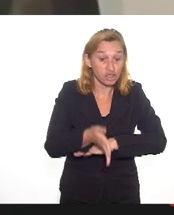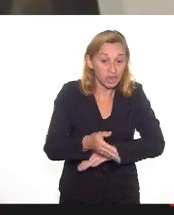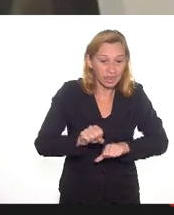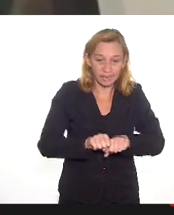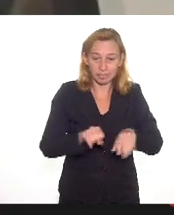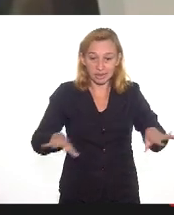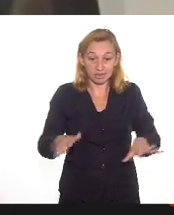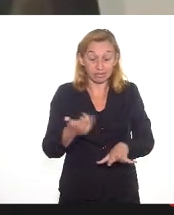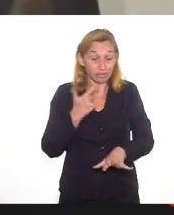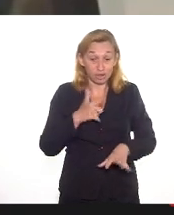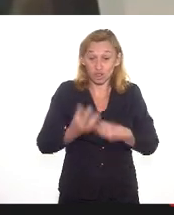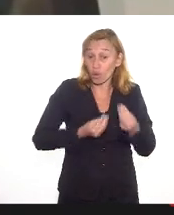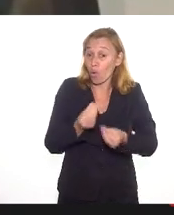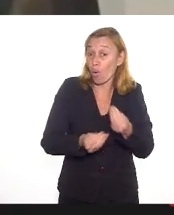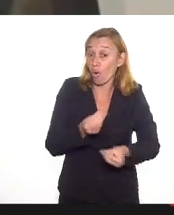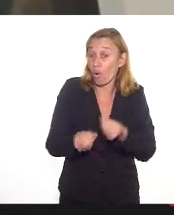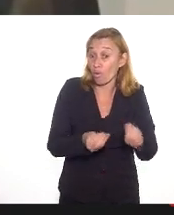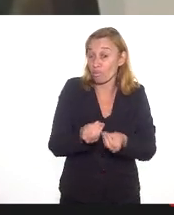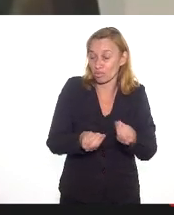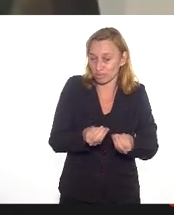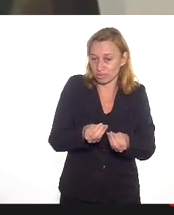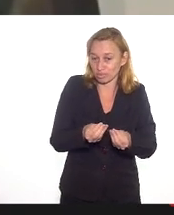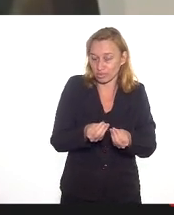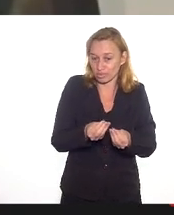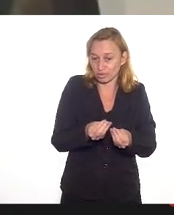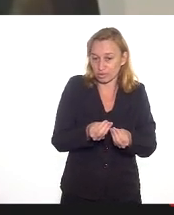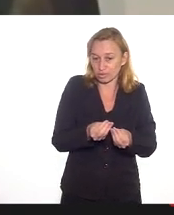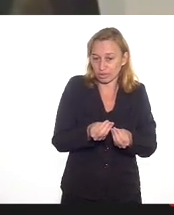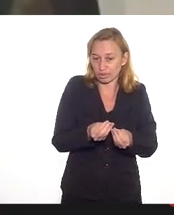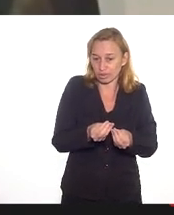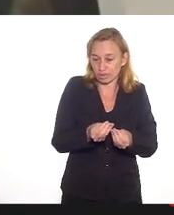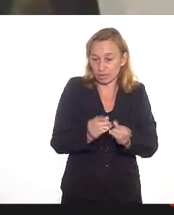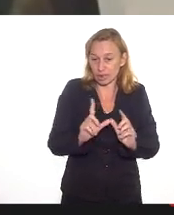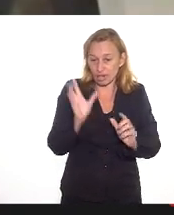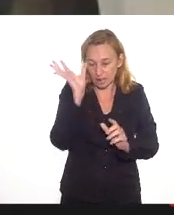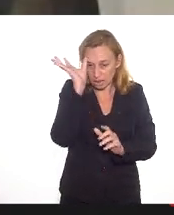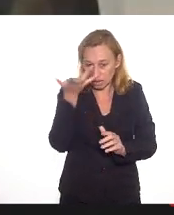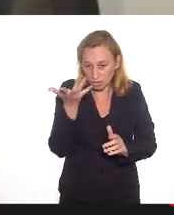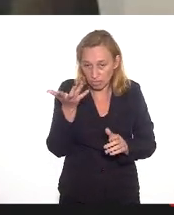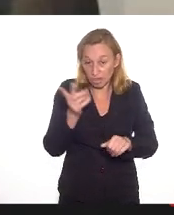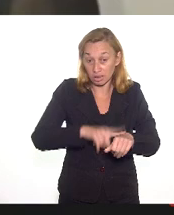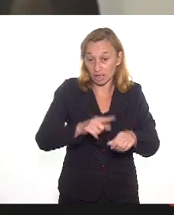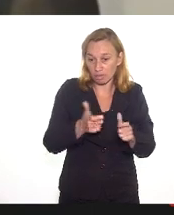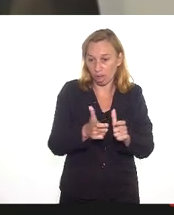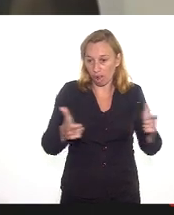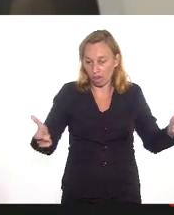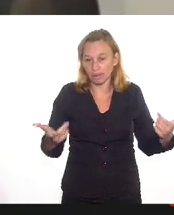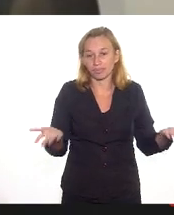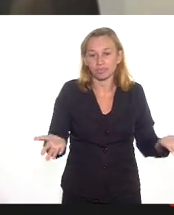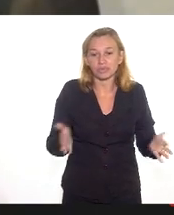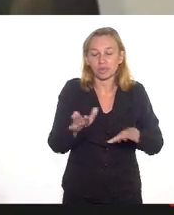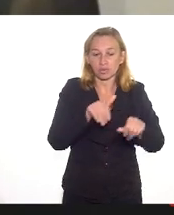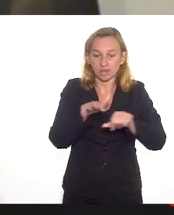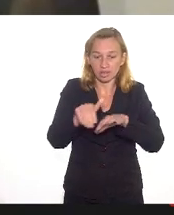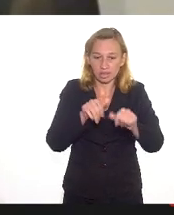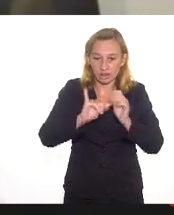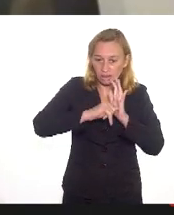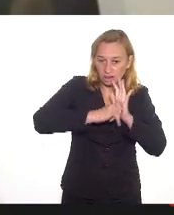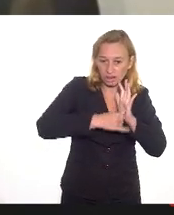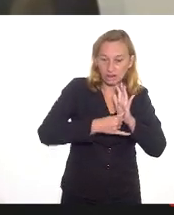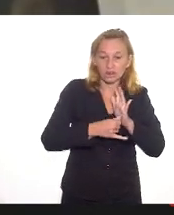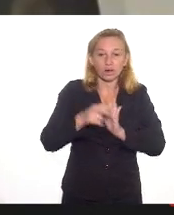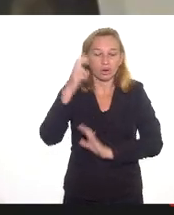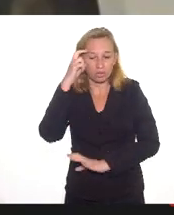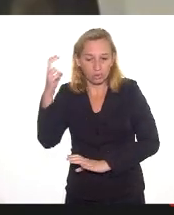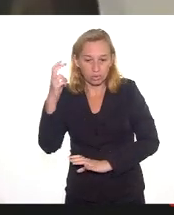e não tínhamos a menor ideia de quanto tempo ela duraria. O edital foi lançado, chamou-se Cultura nas